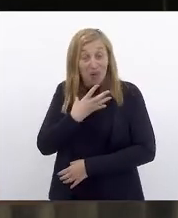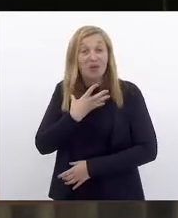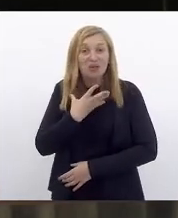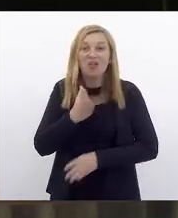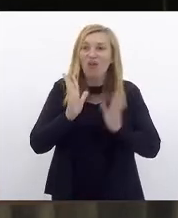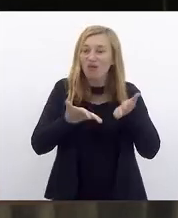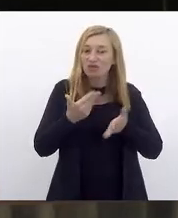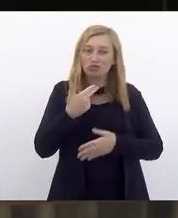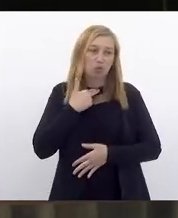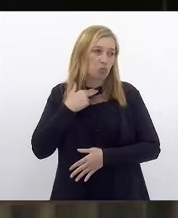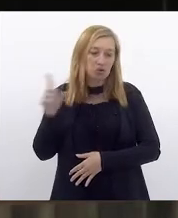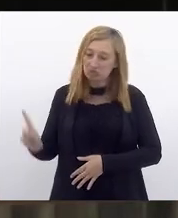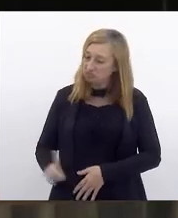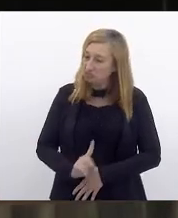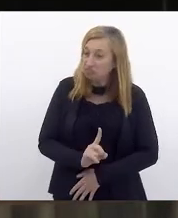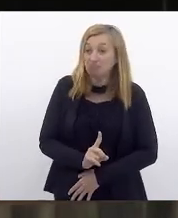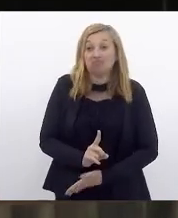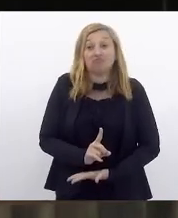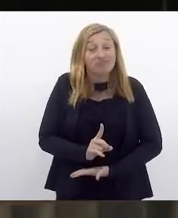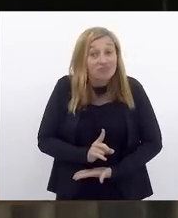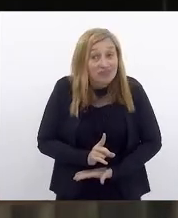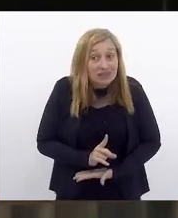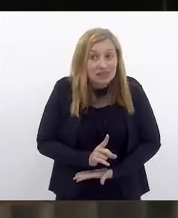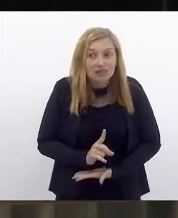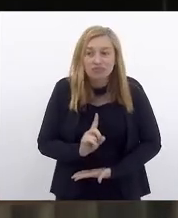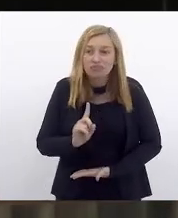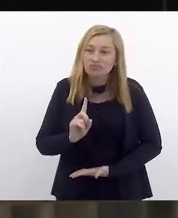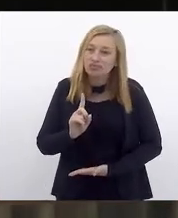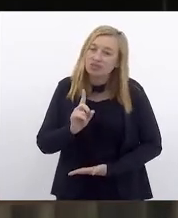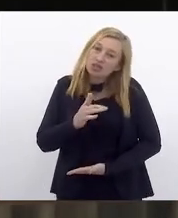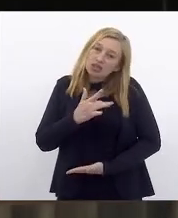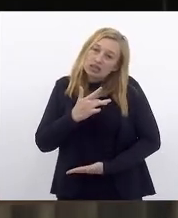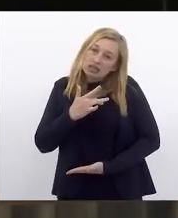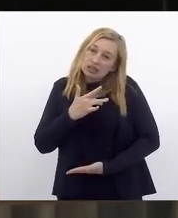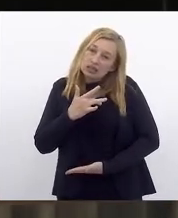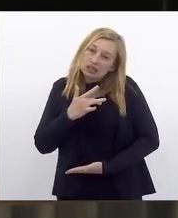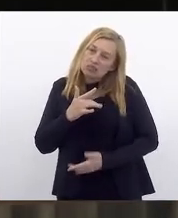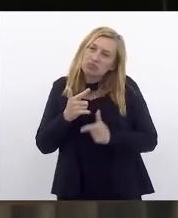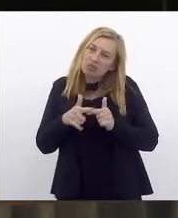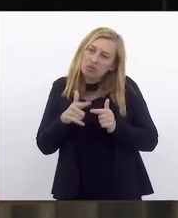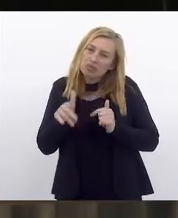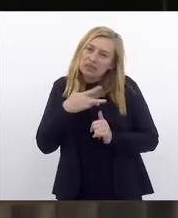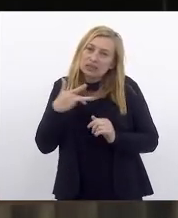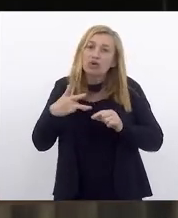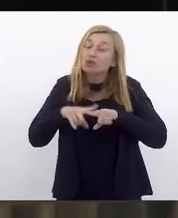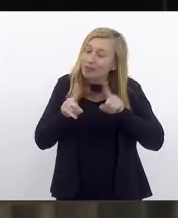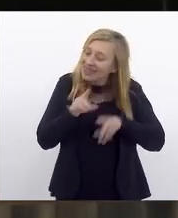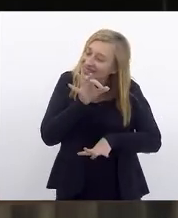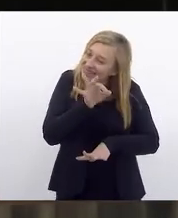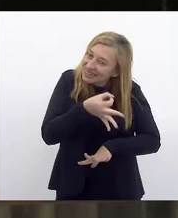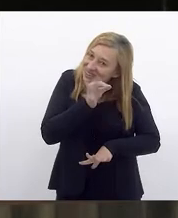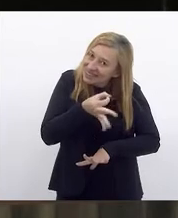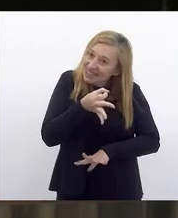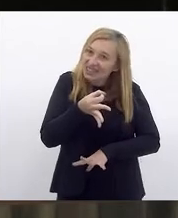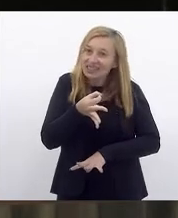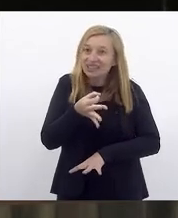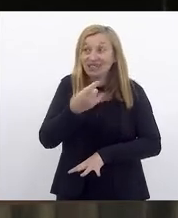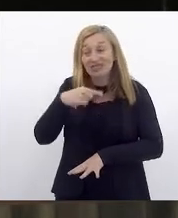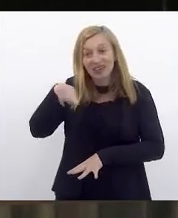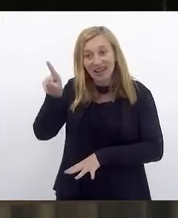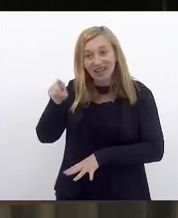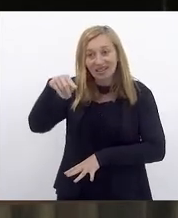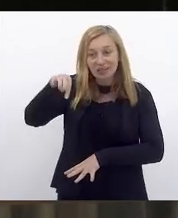hoje ele não pôde estar conosco, ele não anda bem de saúde, mas, com certeza, vai estar lá no